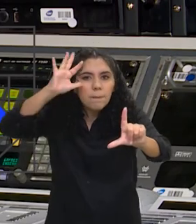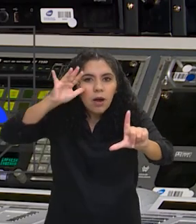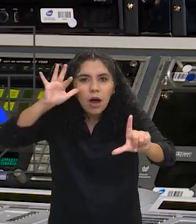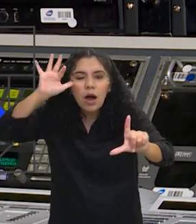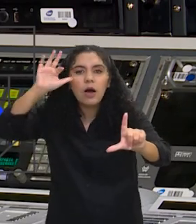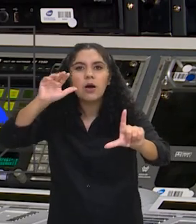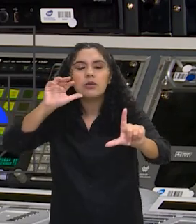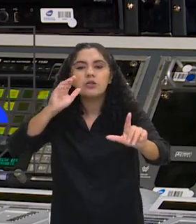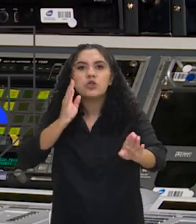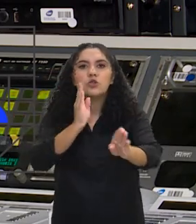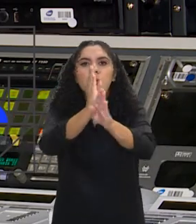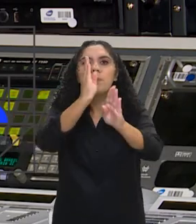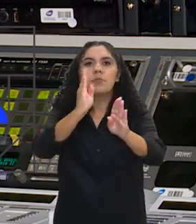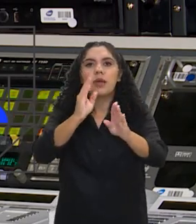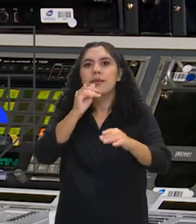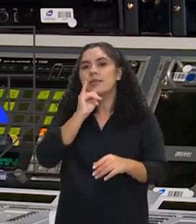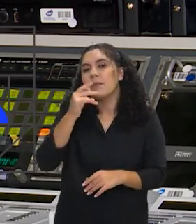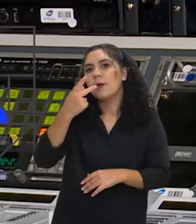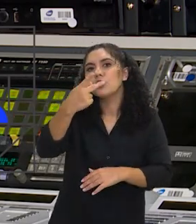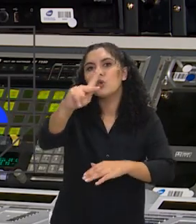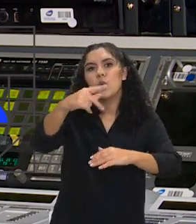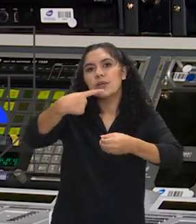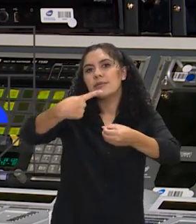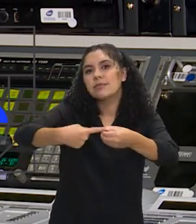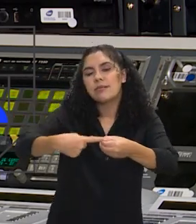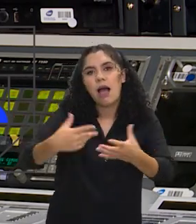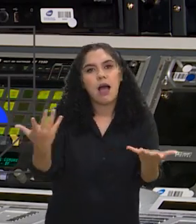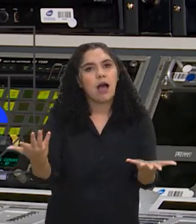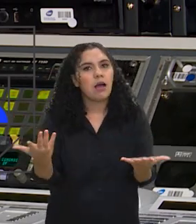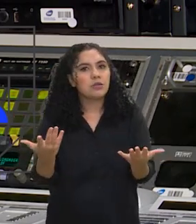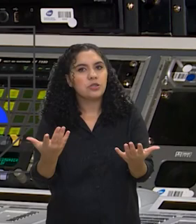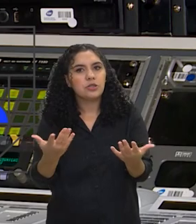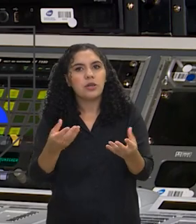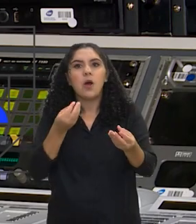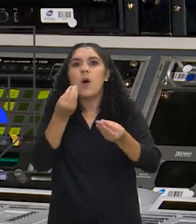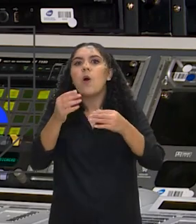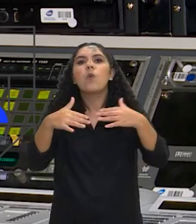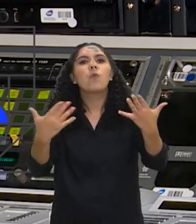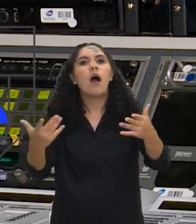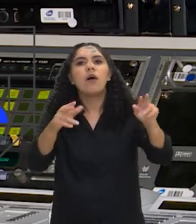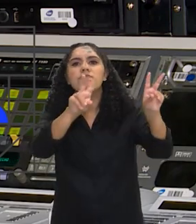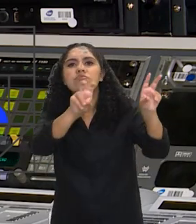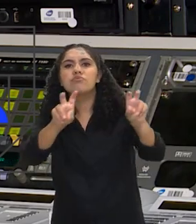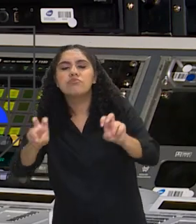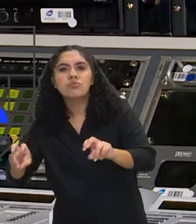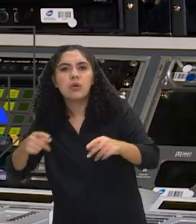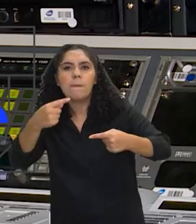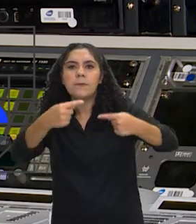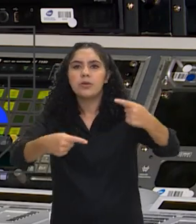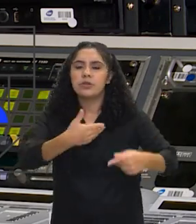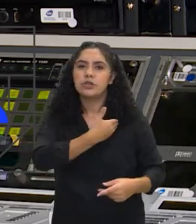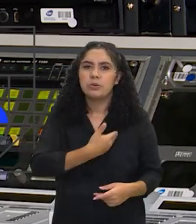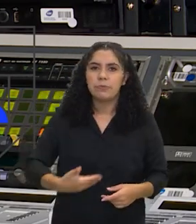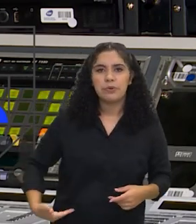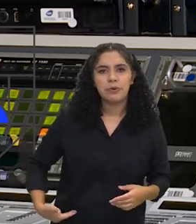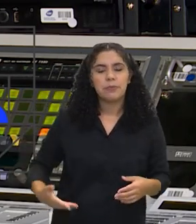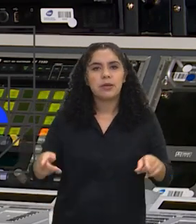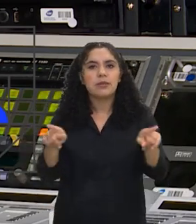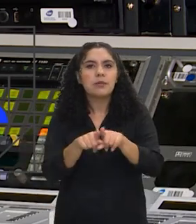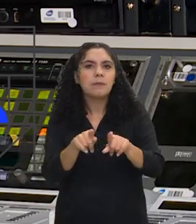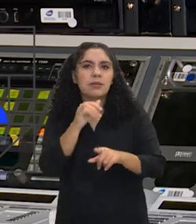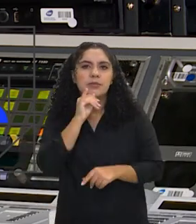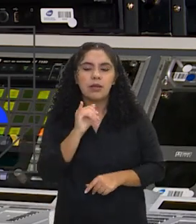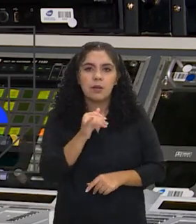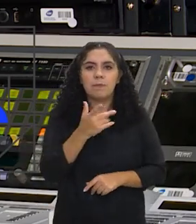é que a sua cidade tem em termos de políticas do governo federal. Quantos médicos dos mais médicos, investimento